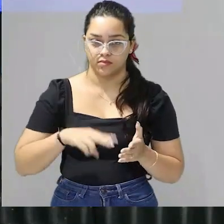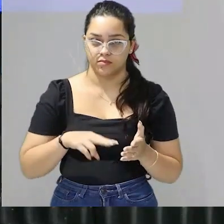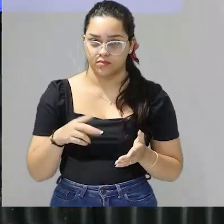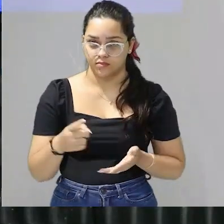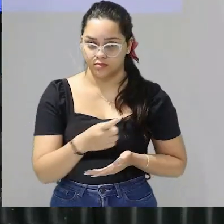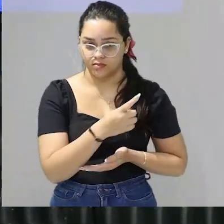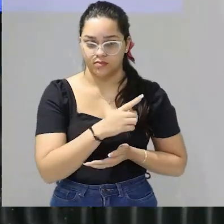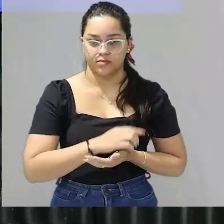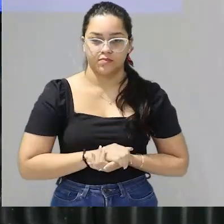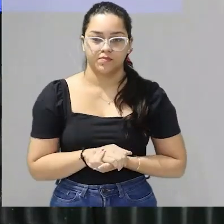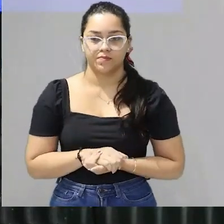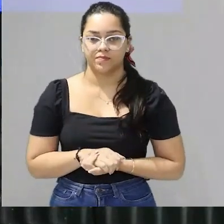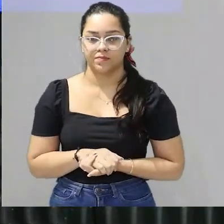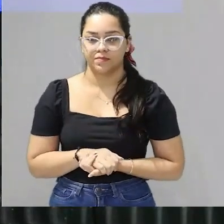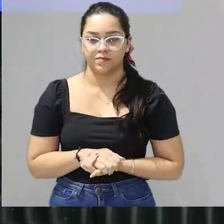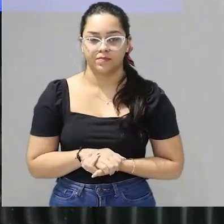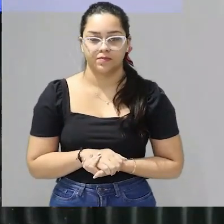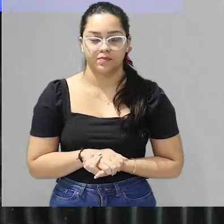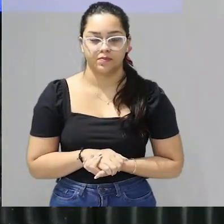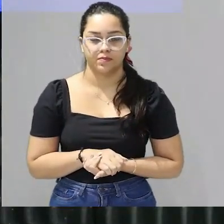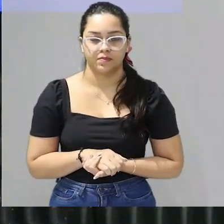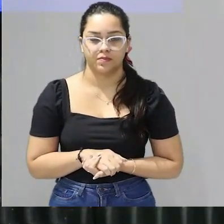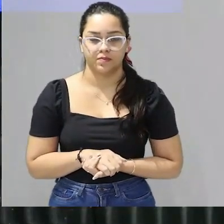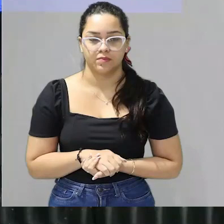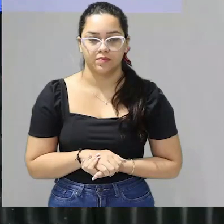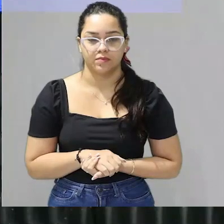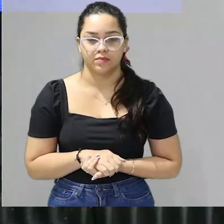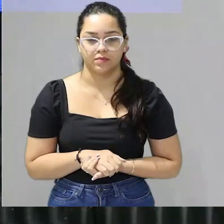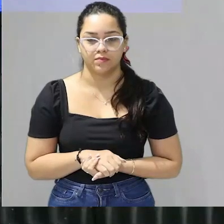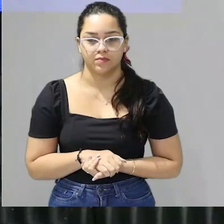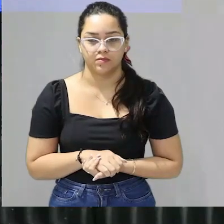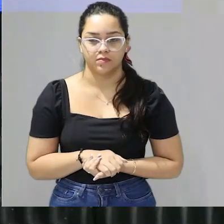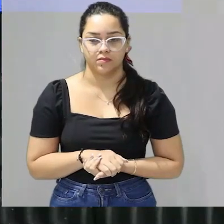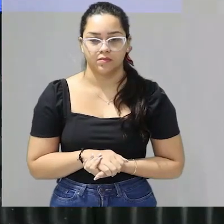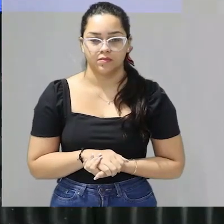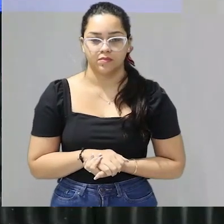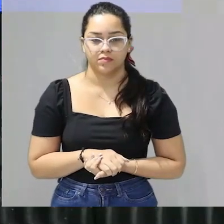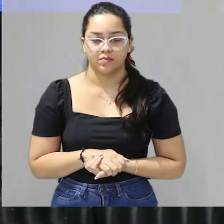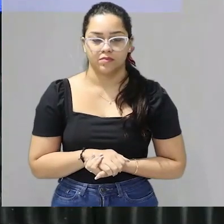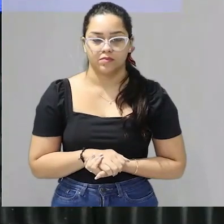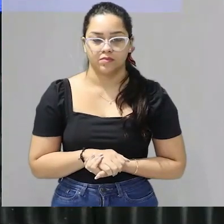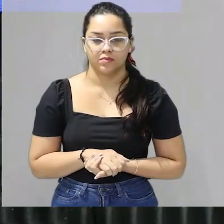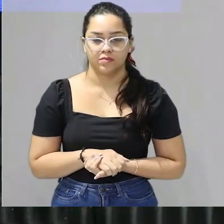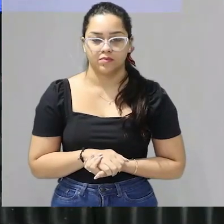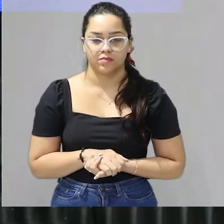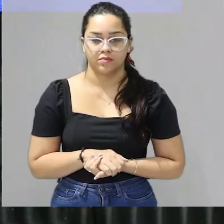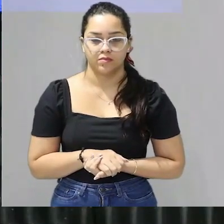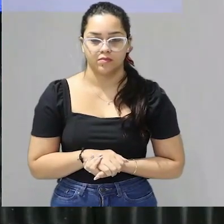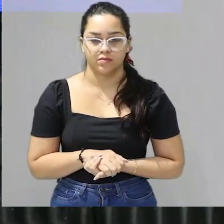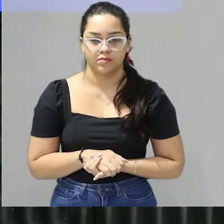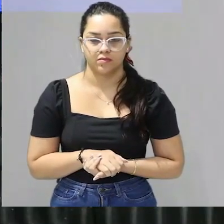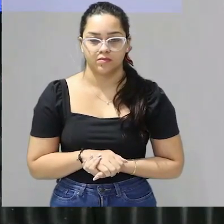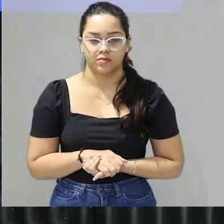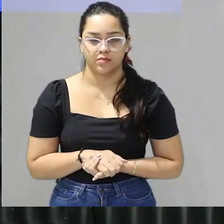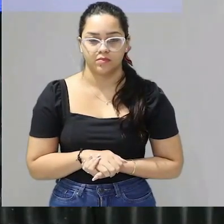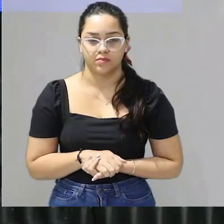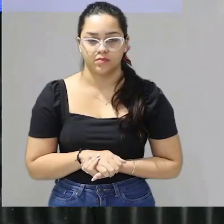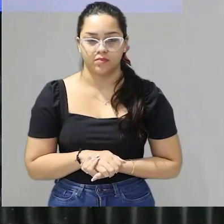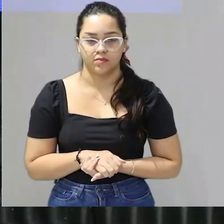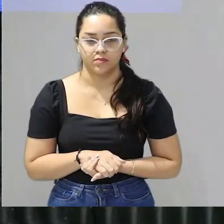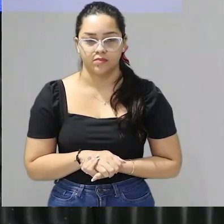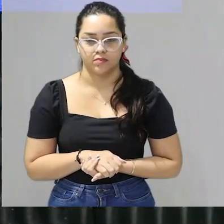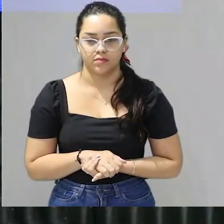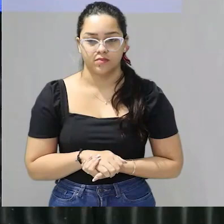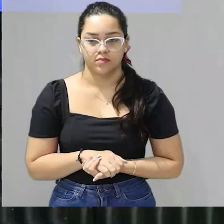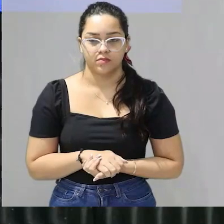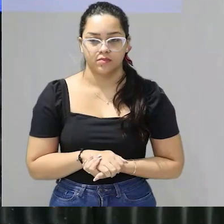do acesso ao cinema no Brasil em 2018 manipulação do comportamento do usuário pelo controle de dados na internet